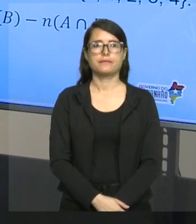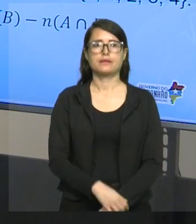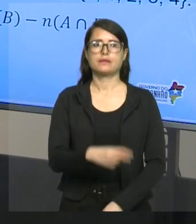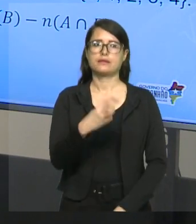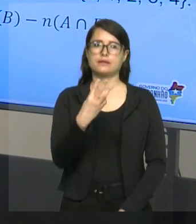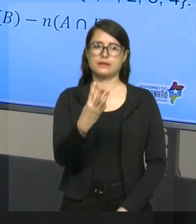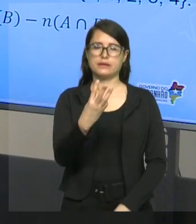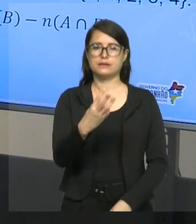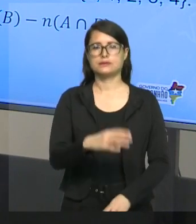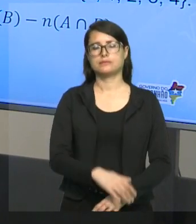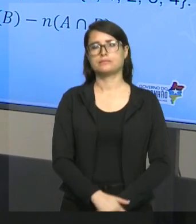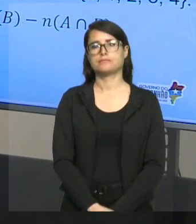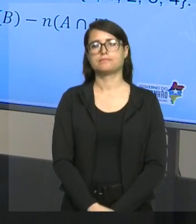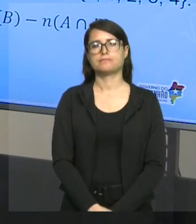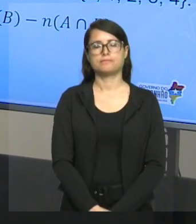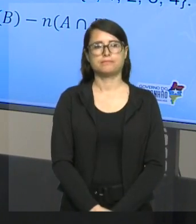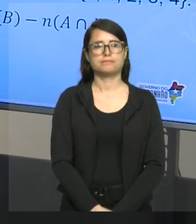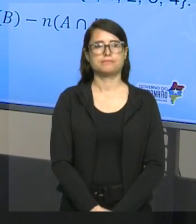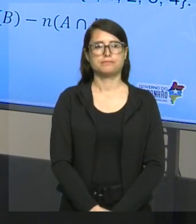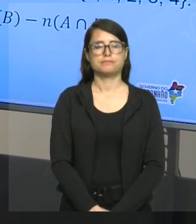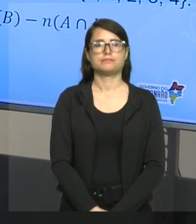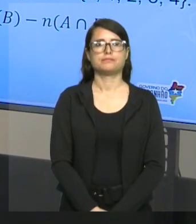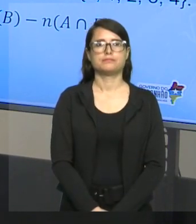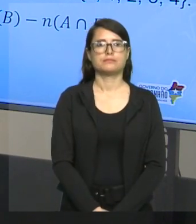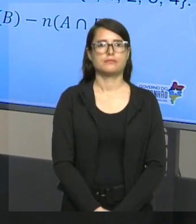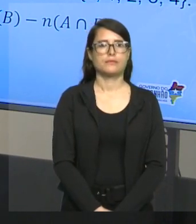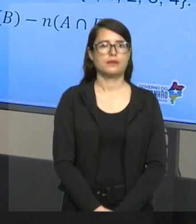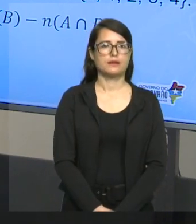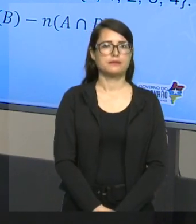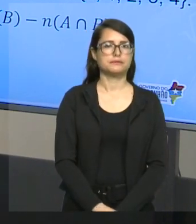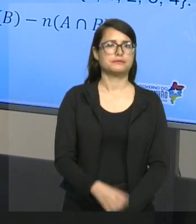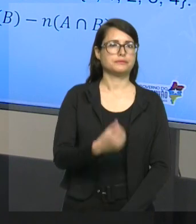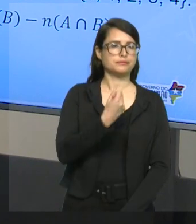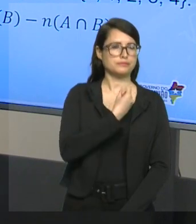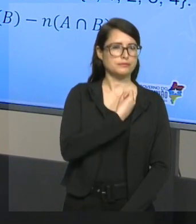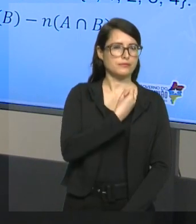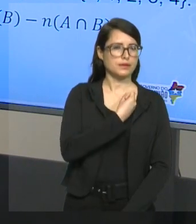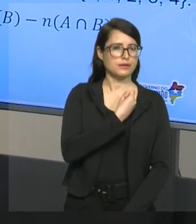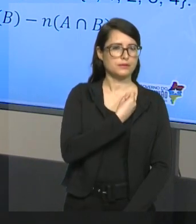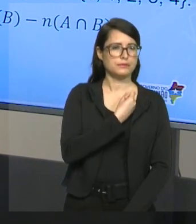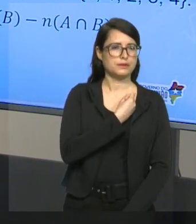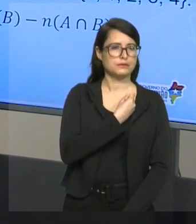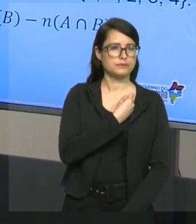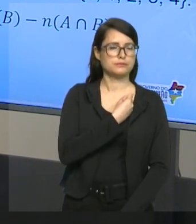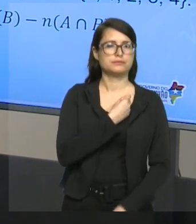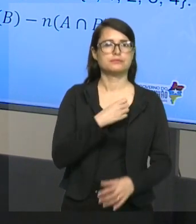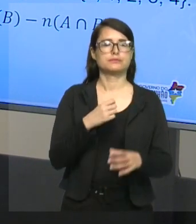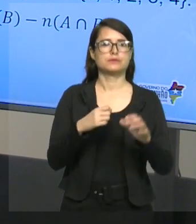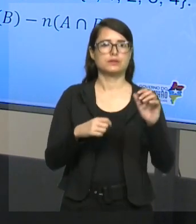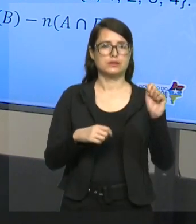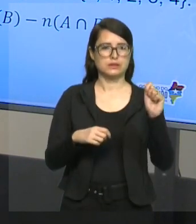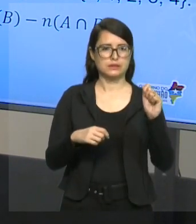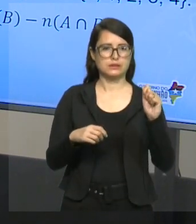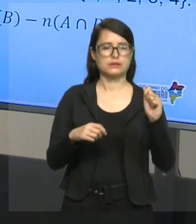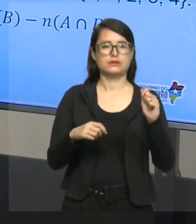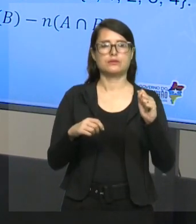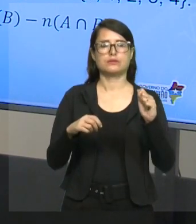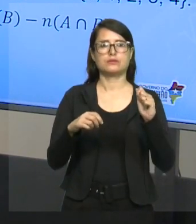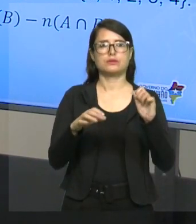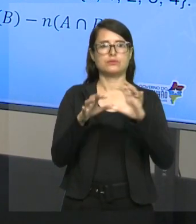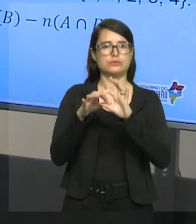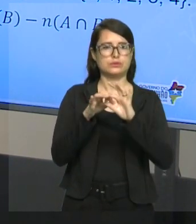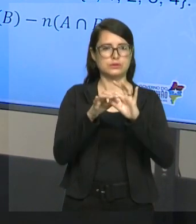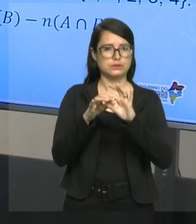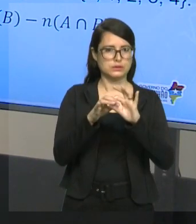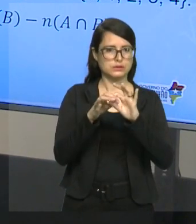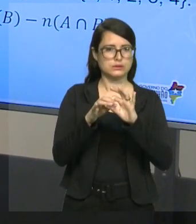gente acabou de utilizar aqui, de apresentar. o número de elementos da união vai ser igual ao número de elementos do conjunto A,